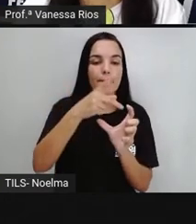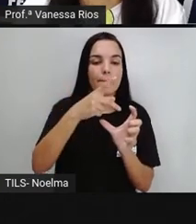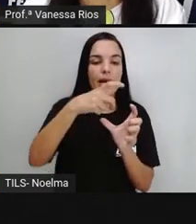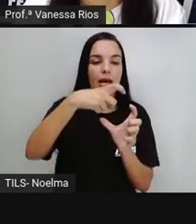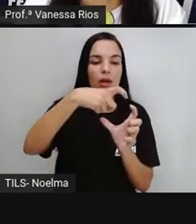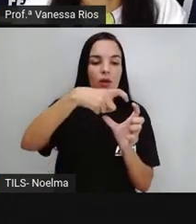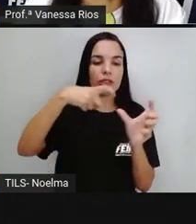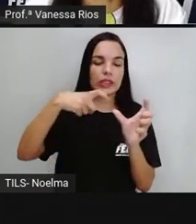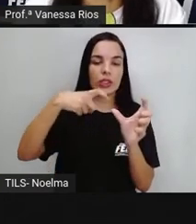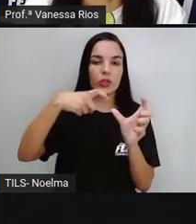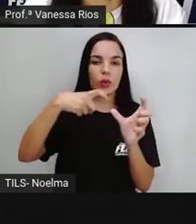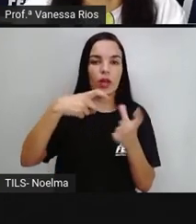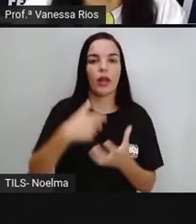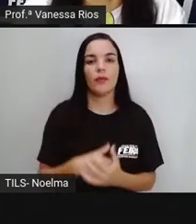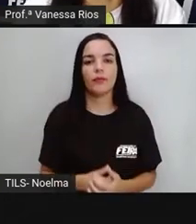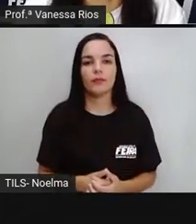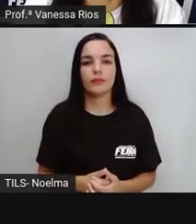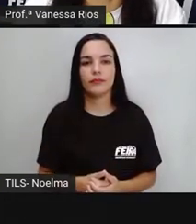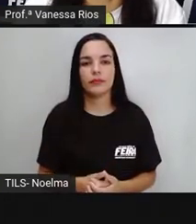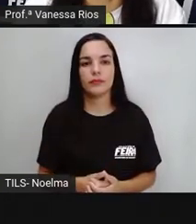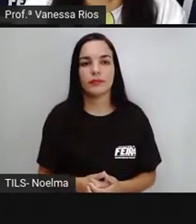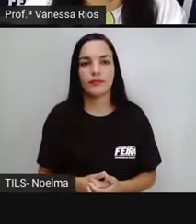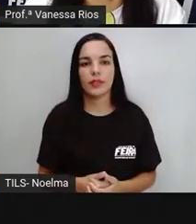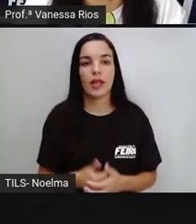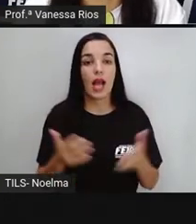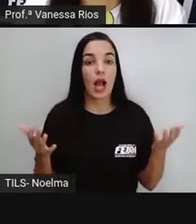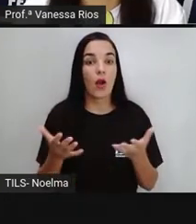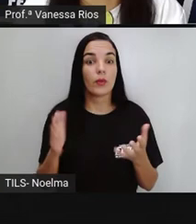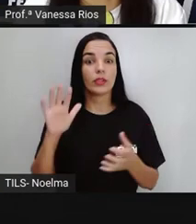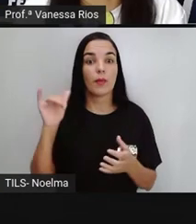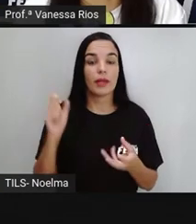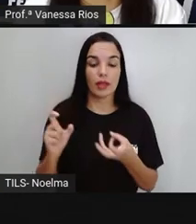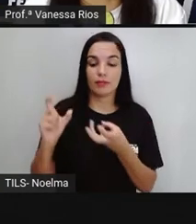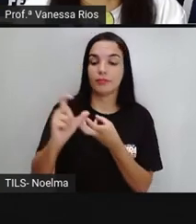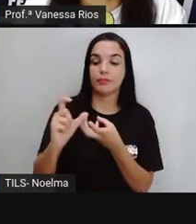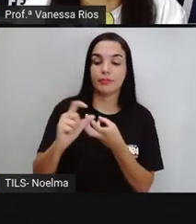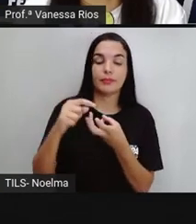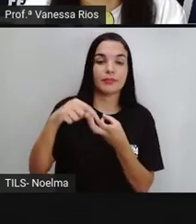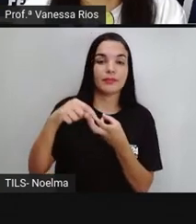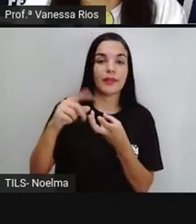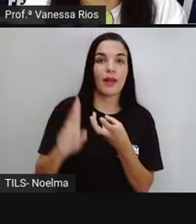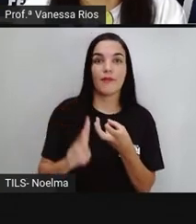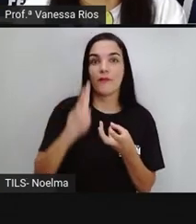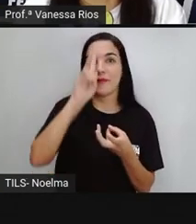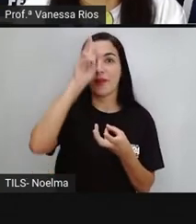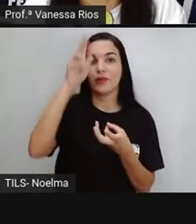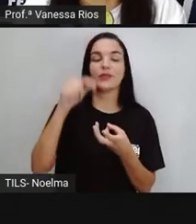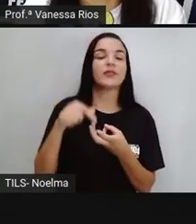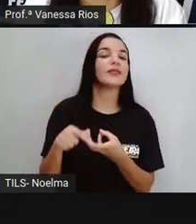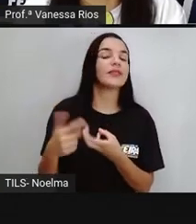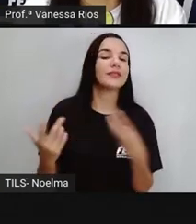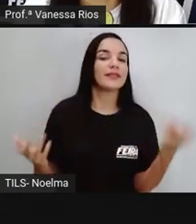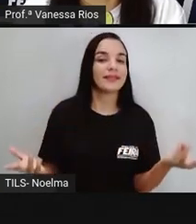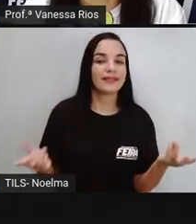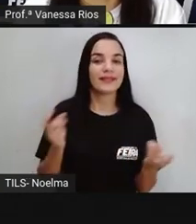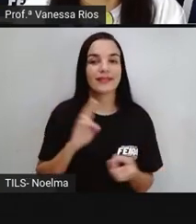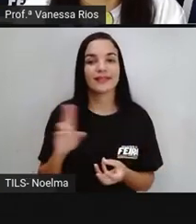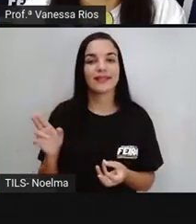paroxítona. E como é chamada a palavra quando a sílaba tônica é a